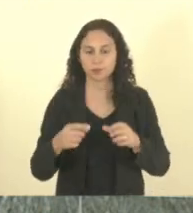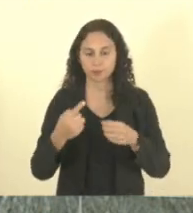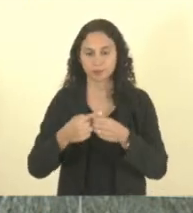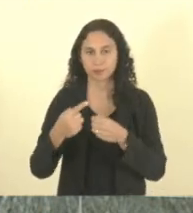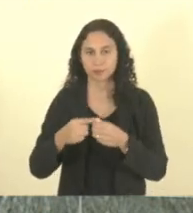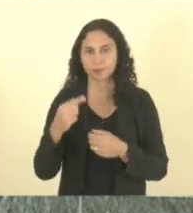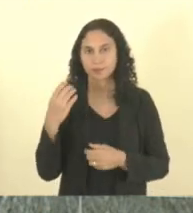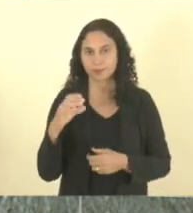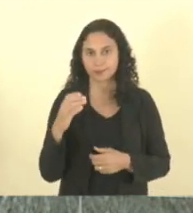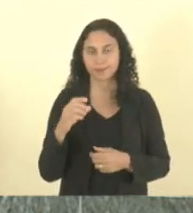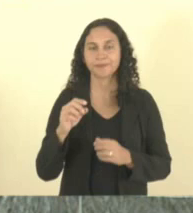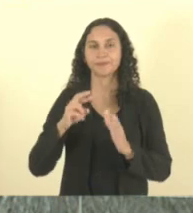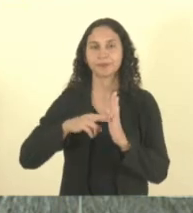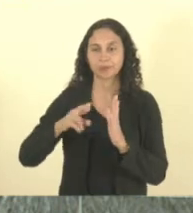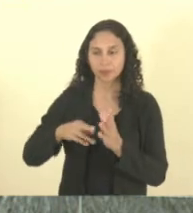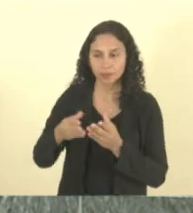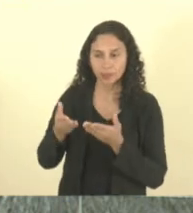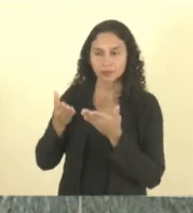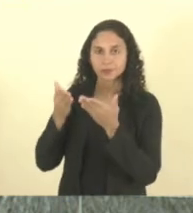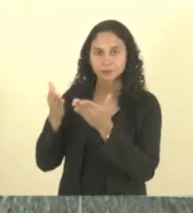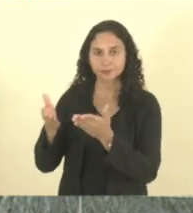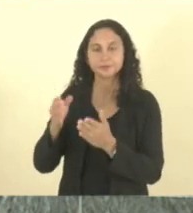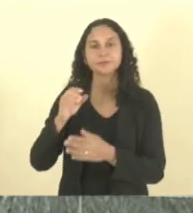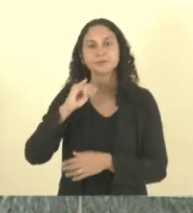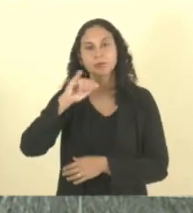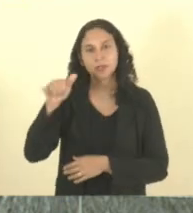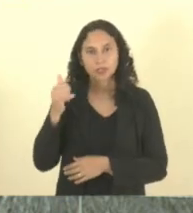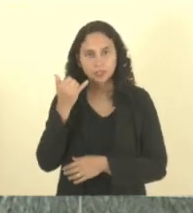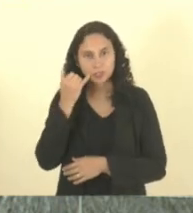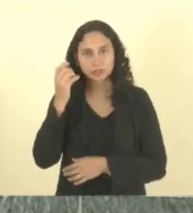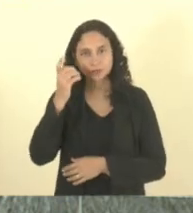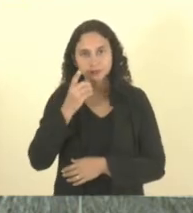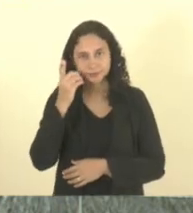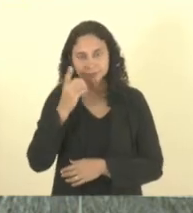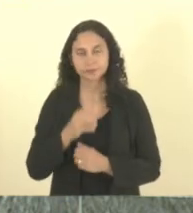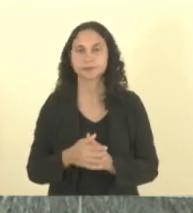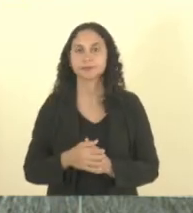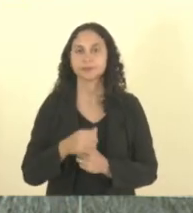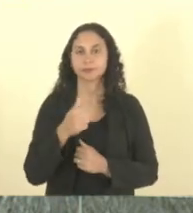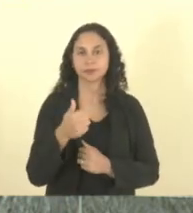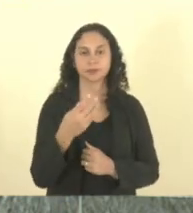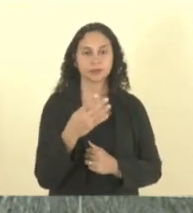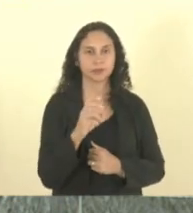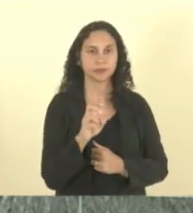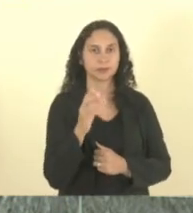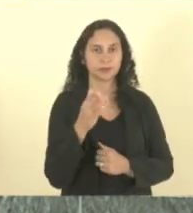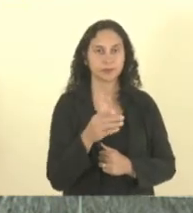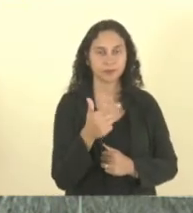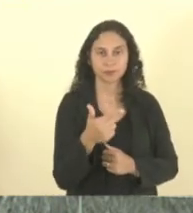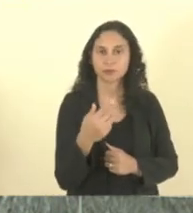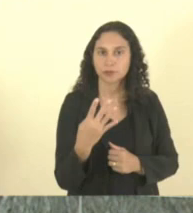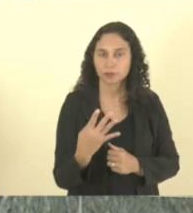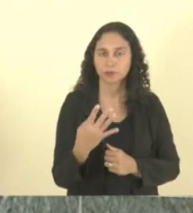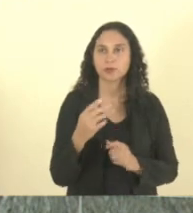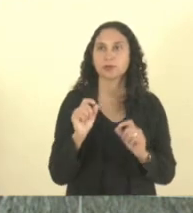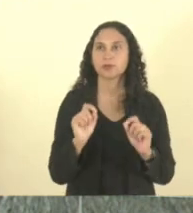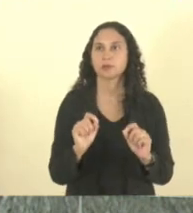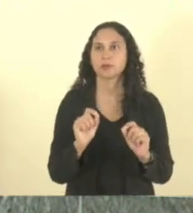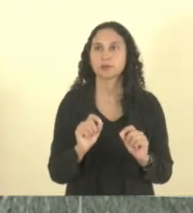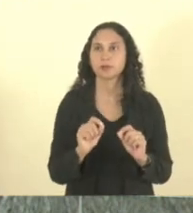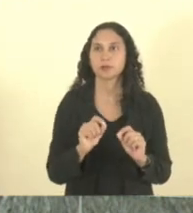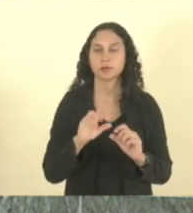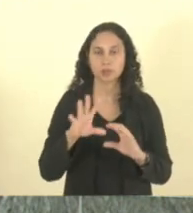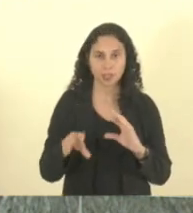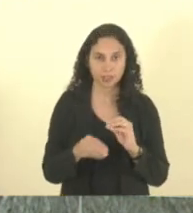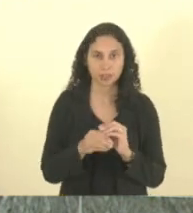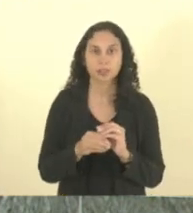passando a relatoria para o deputado Janete. Item 8, Proédio de Lei 14524, também acrescentando o anexo